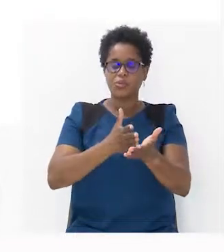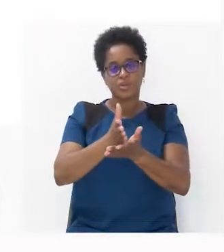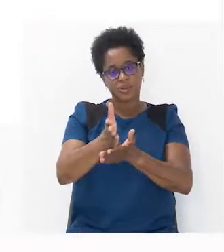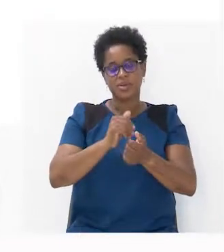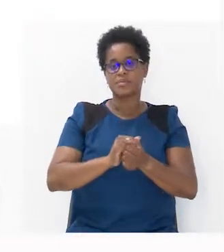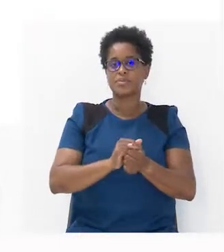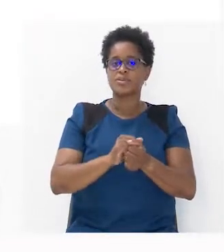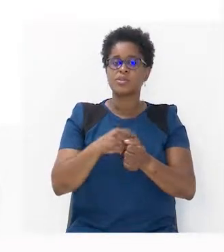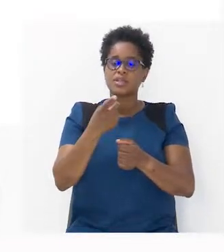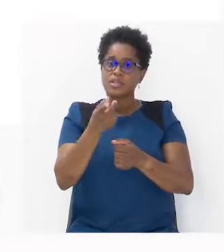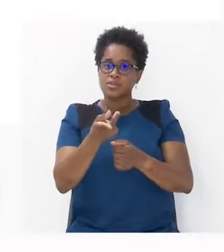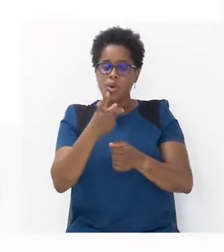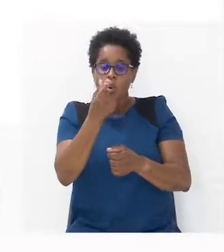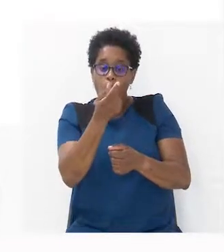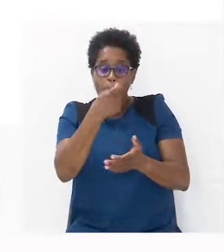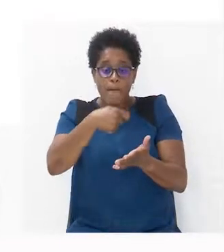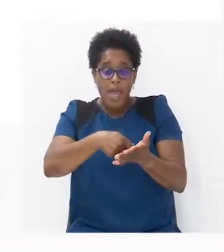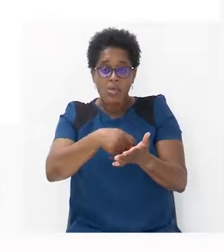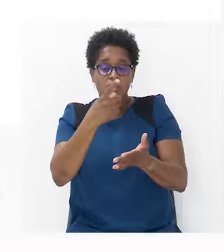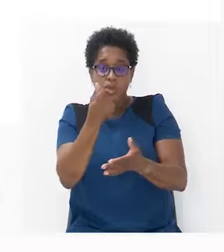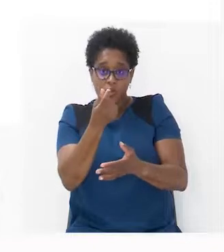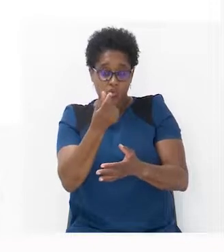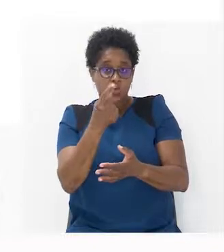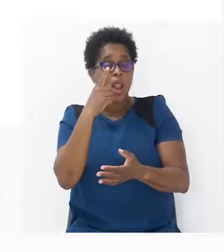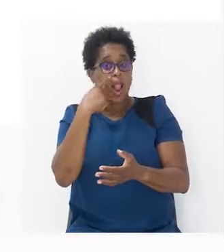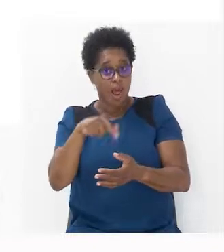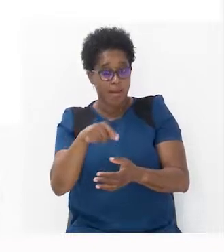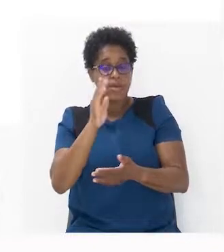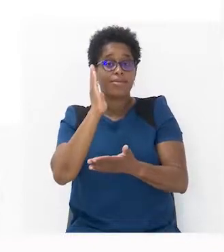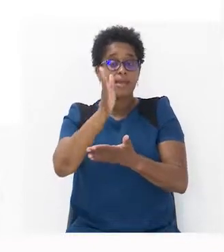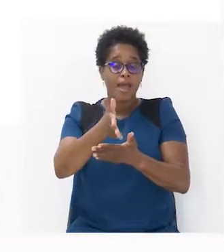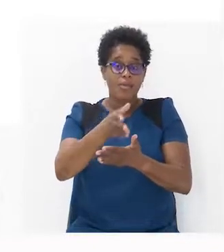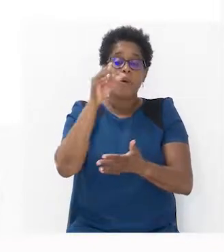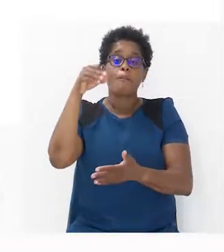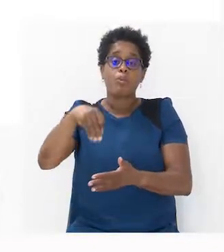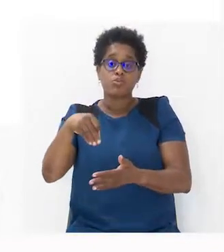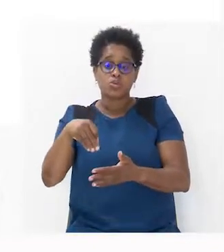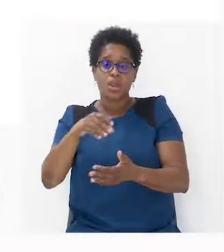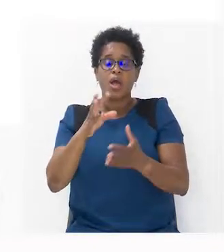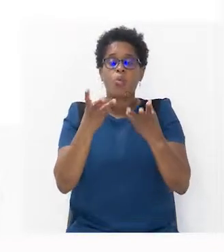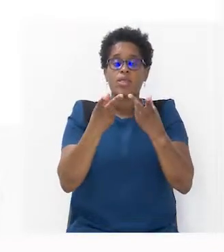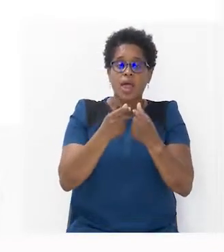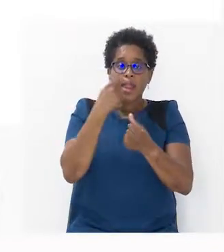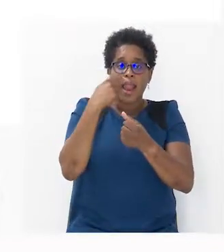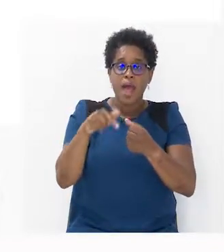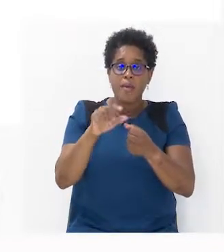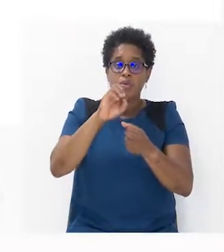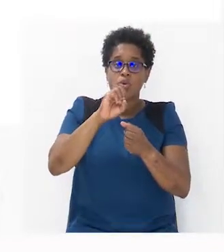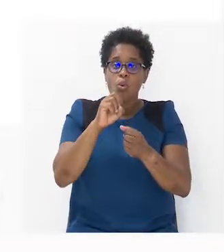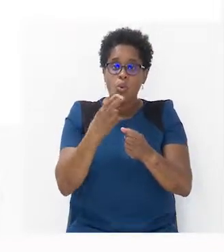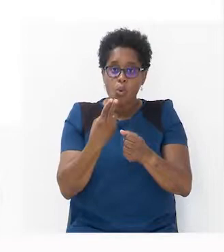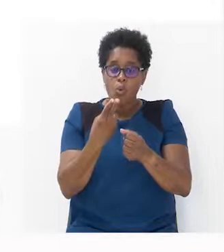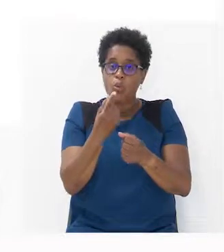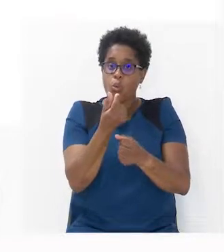O preço dos lápis é diretamente proporcional à quantidade de lápis, ou que o